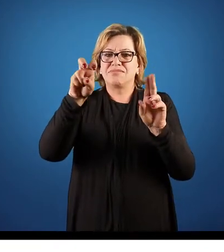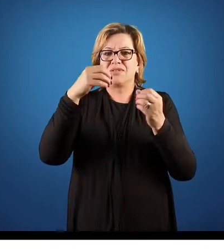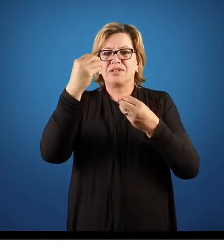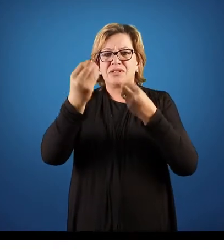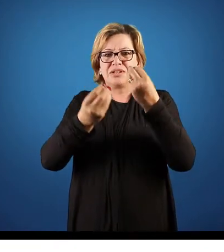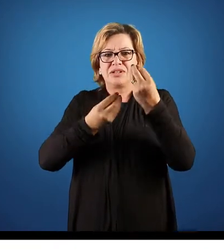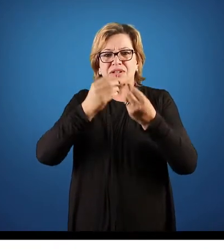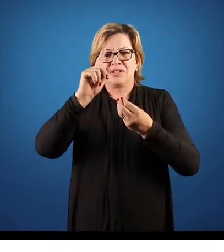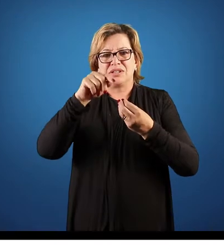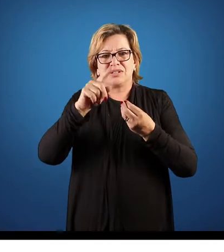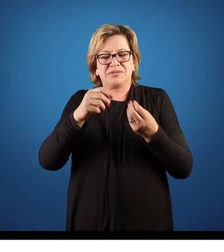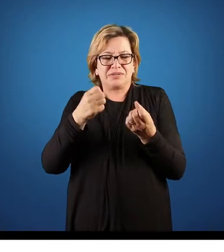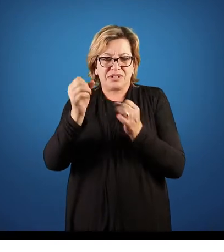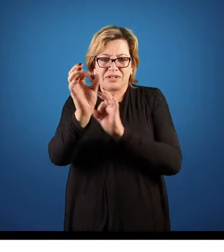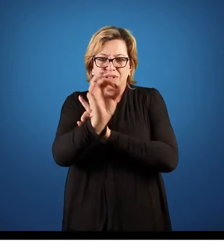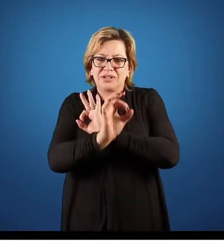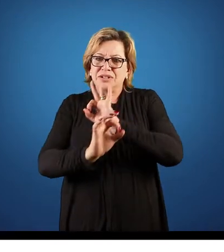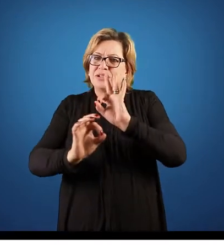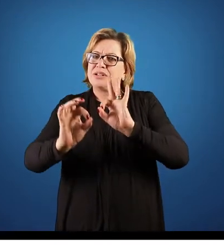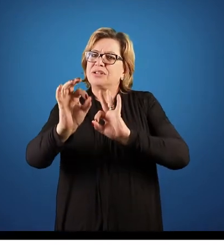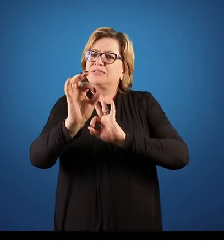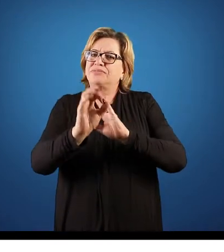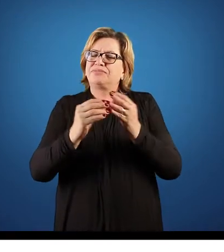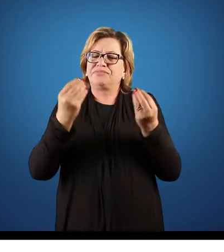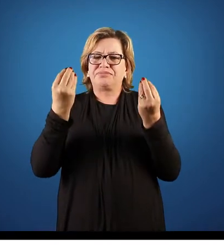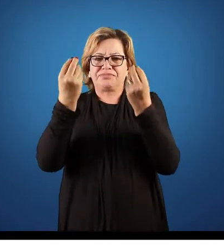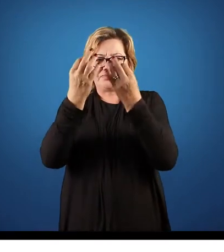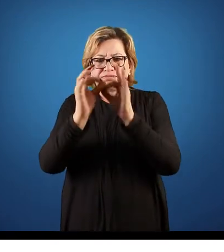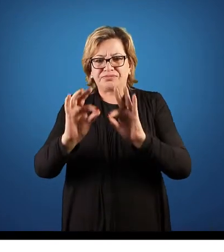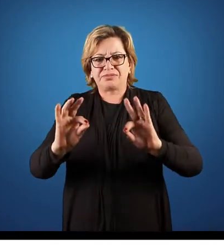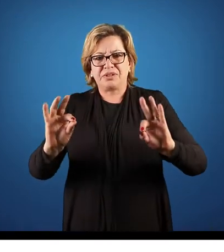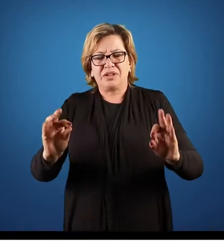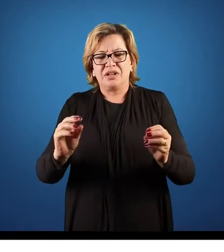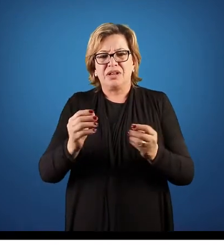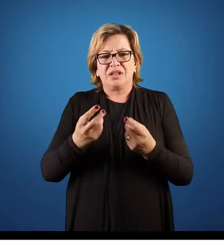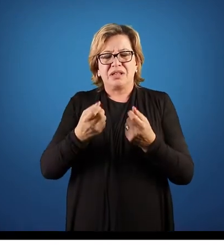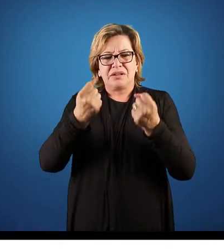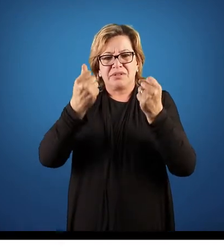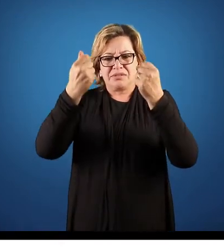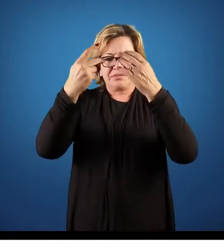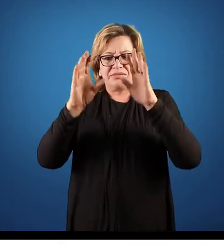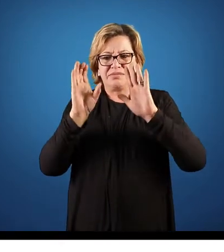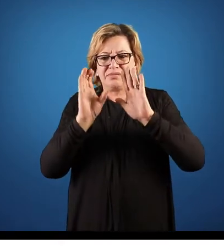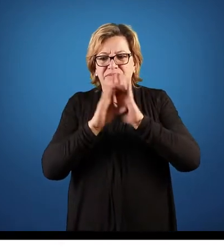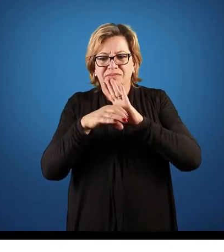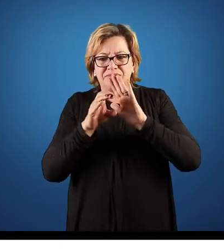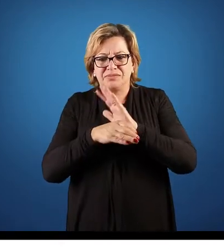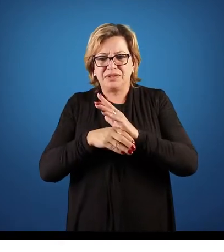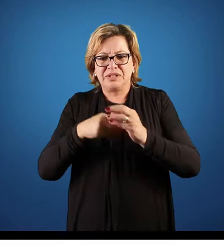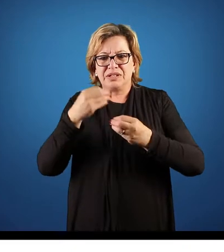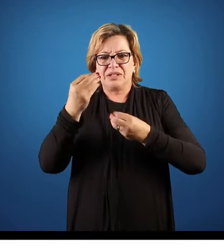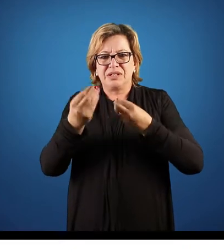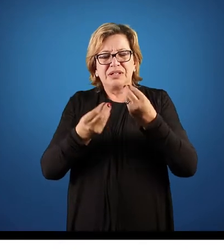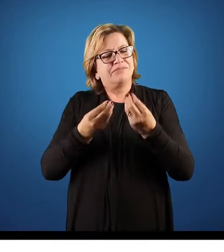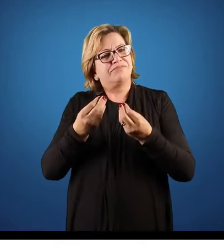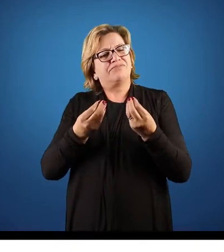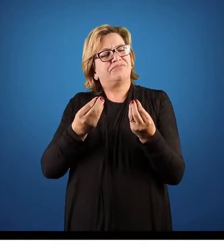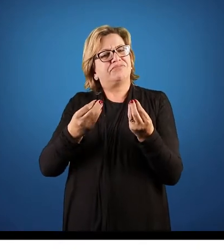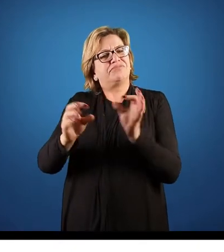para efeito didático, é melhor nós trabalharmos de uma forma, aí construindo os conceitos dentro desse processo de